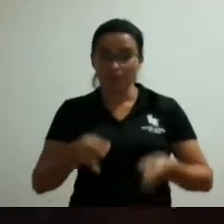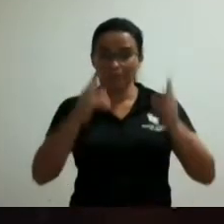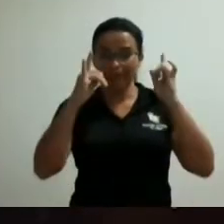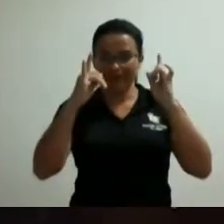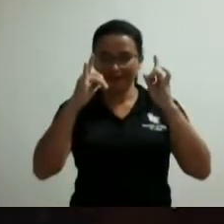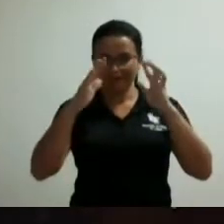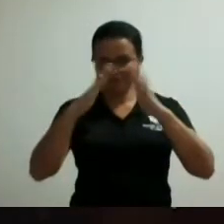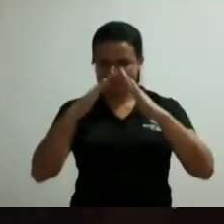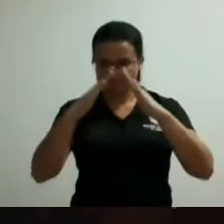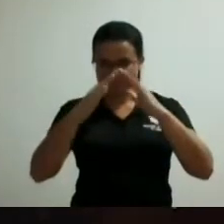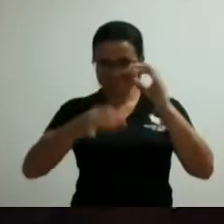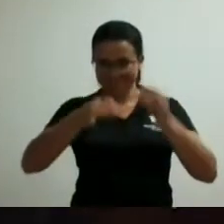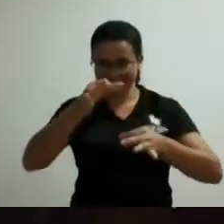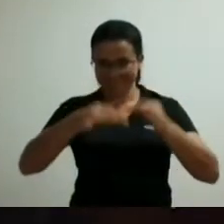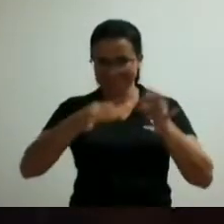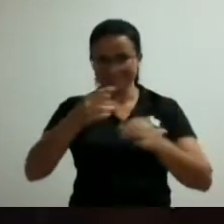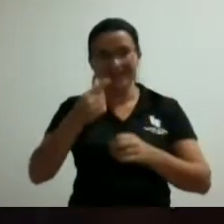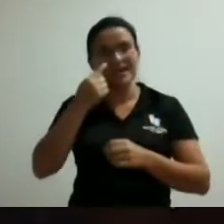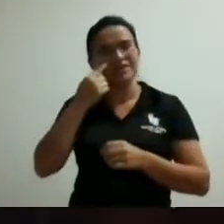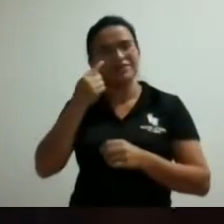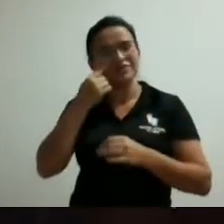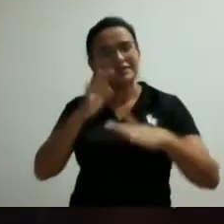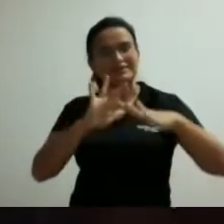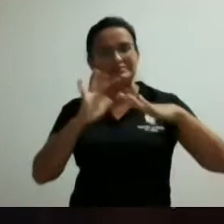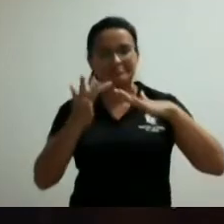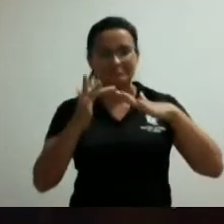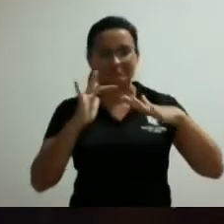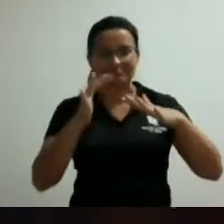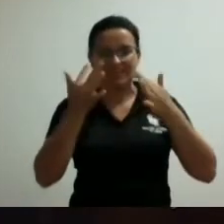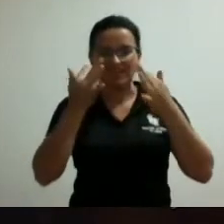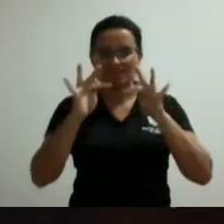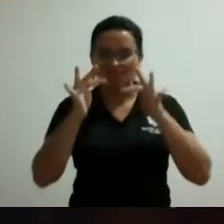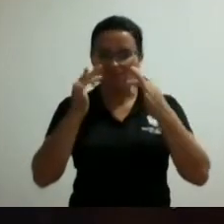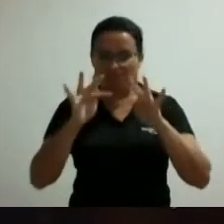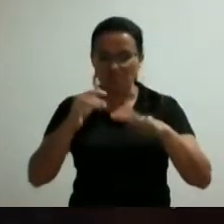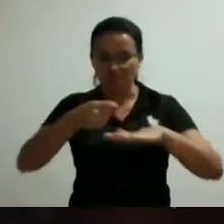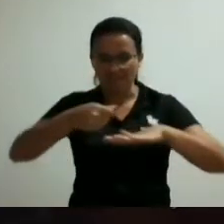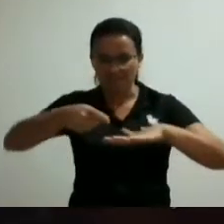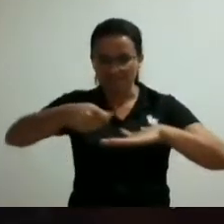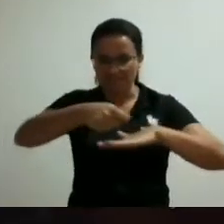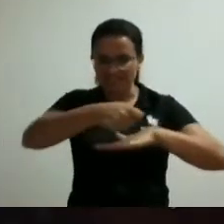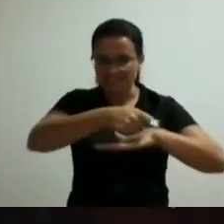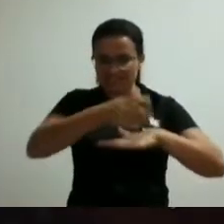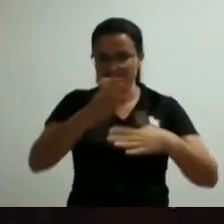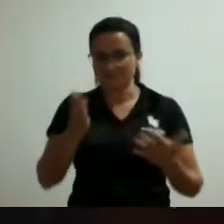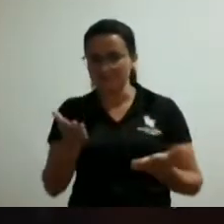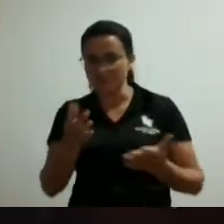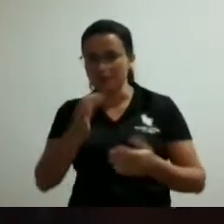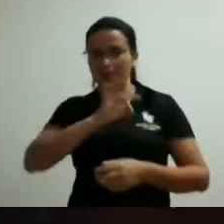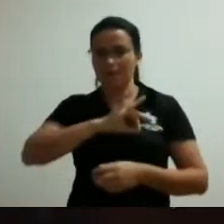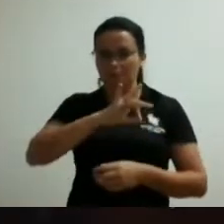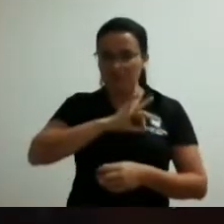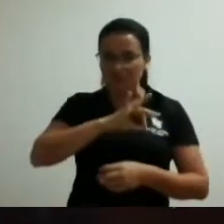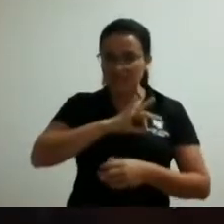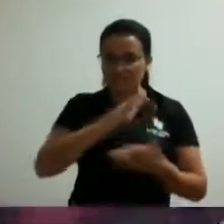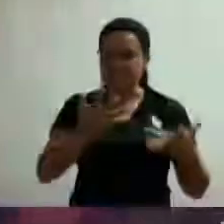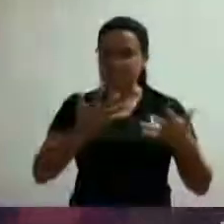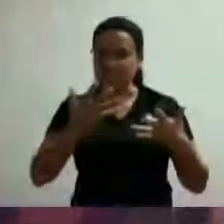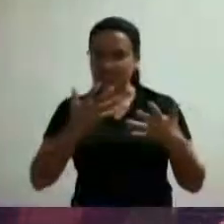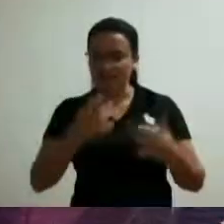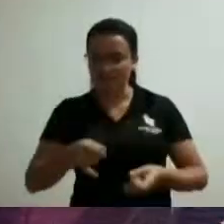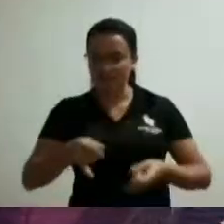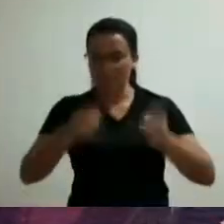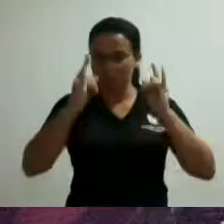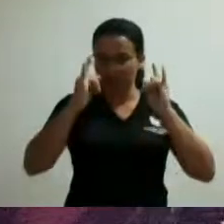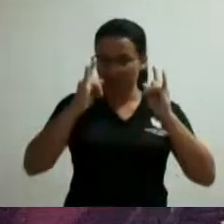a gente vê em redes sociais e muita fofoca é que polícia civil está querendo o prédio do fórum